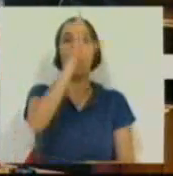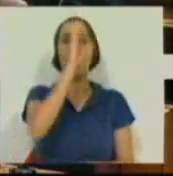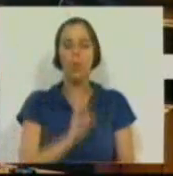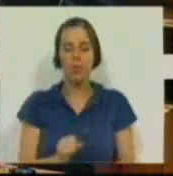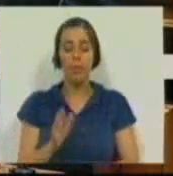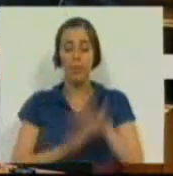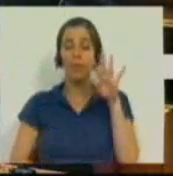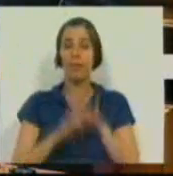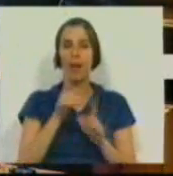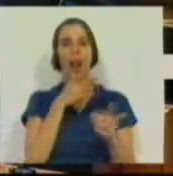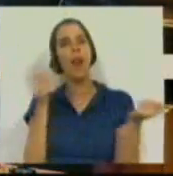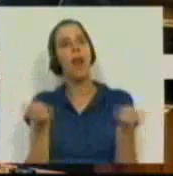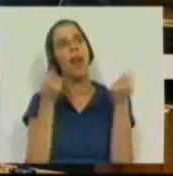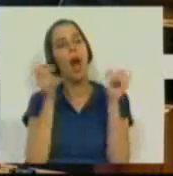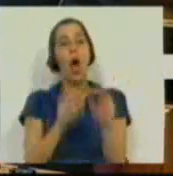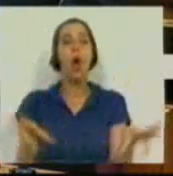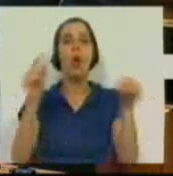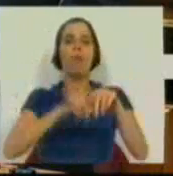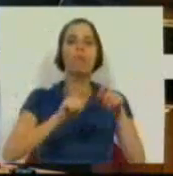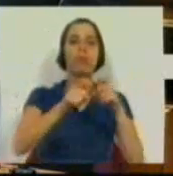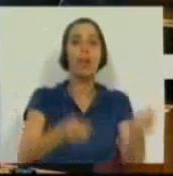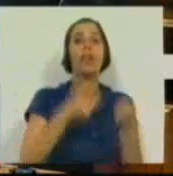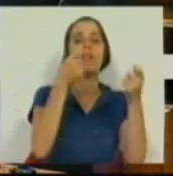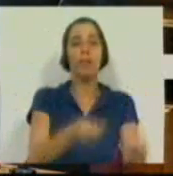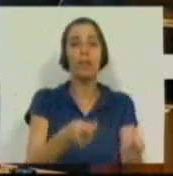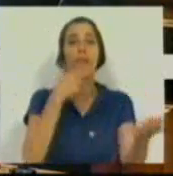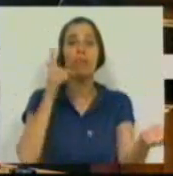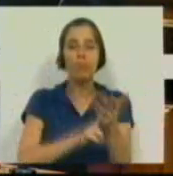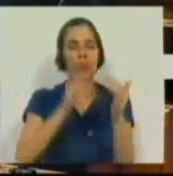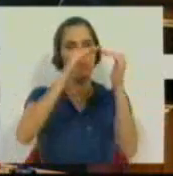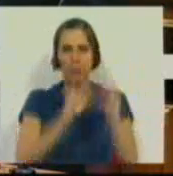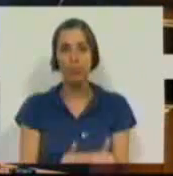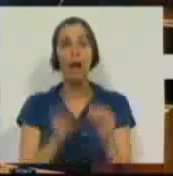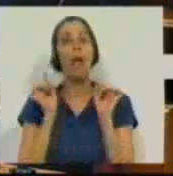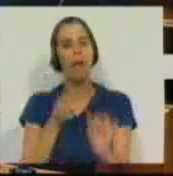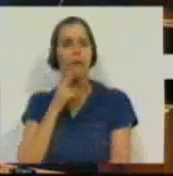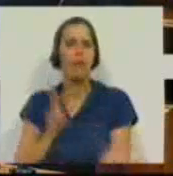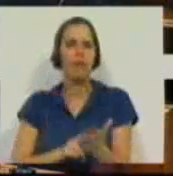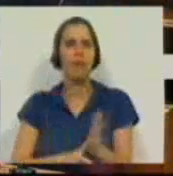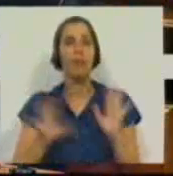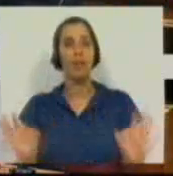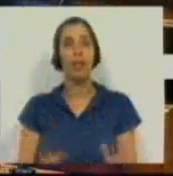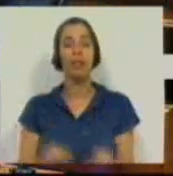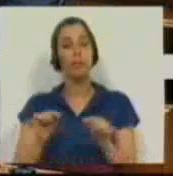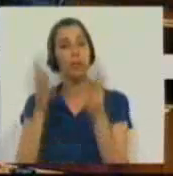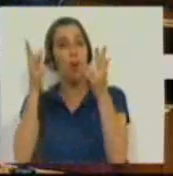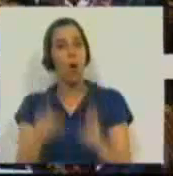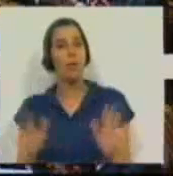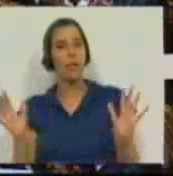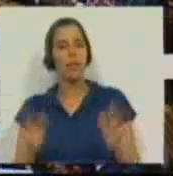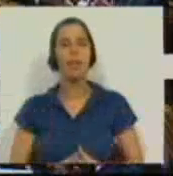faz a sua propaganda de um novo ciclo de investimento, o investimento cai. E esta é a verdade deste Orçamento.